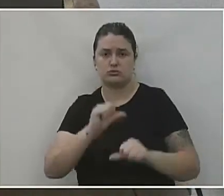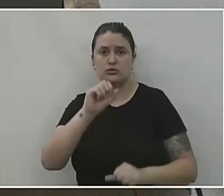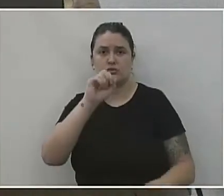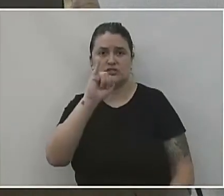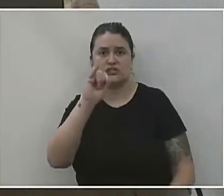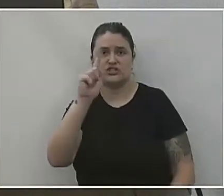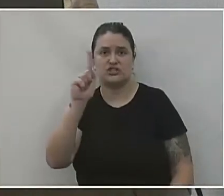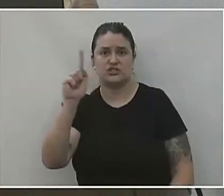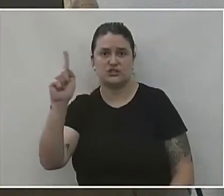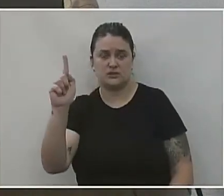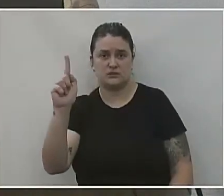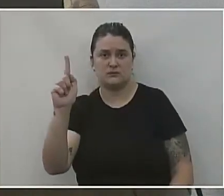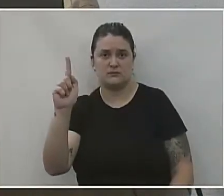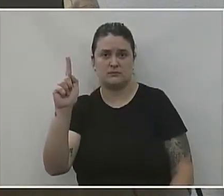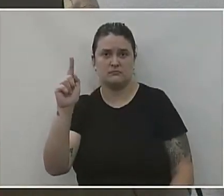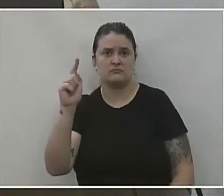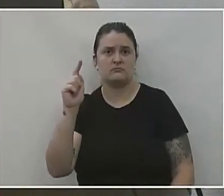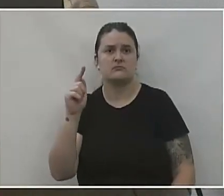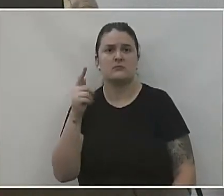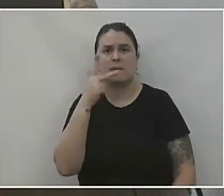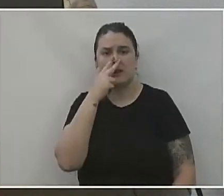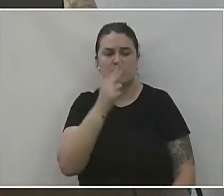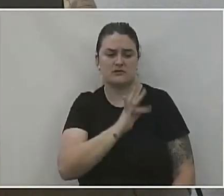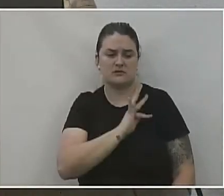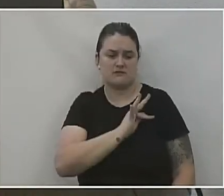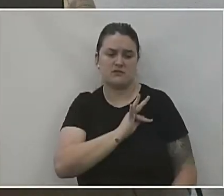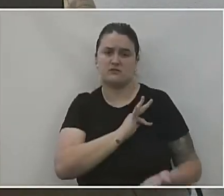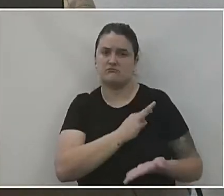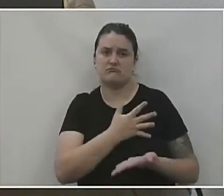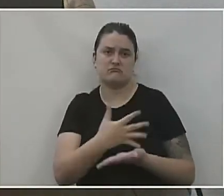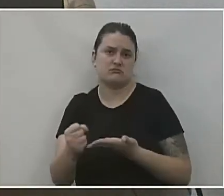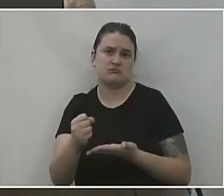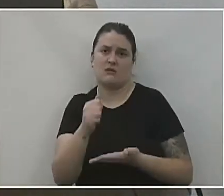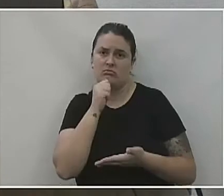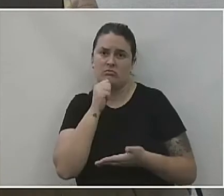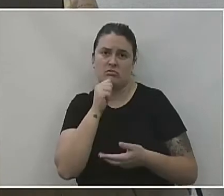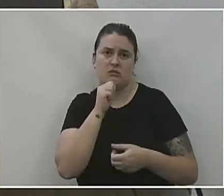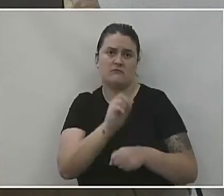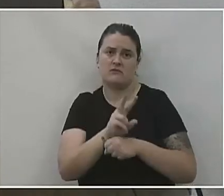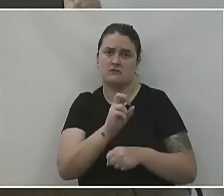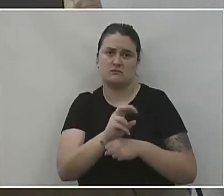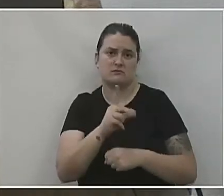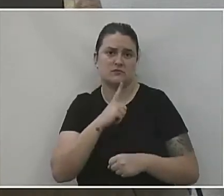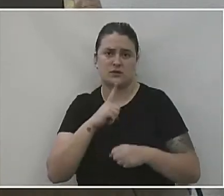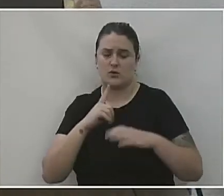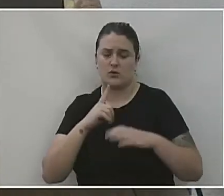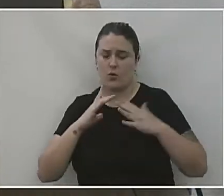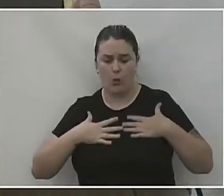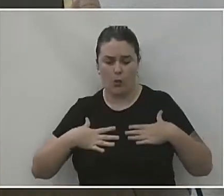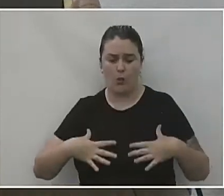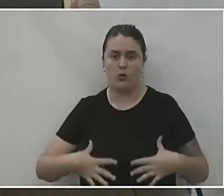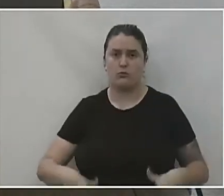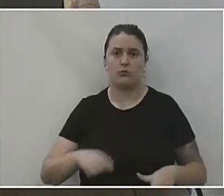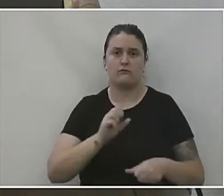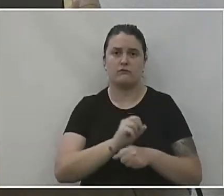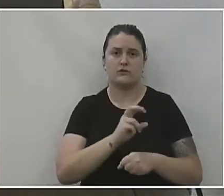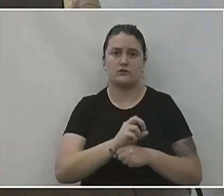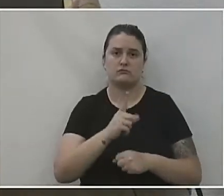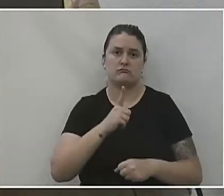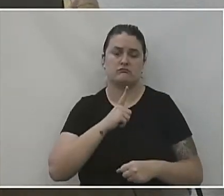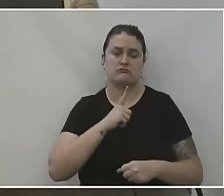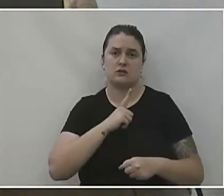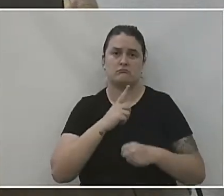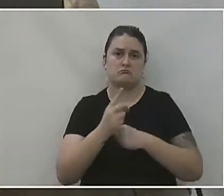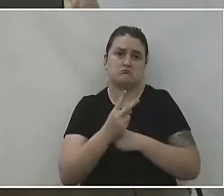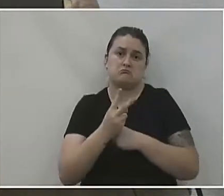quando a gente sabe que passou por essa situação e está com aquele vírus lá, que o corpo passou por esse vírus e criou a imunidade.